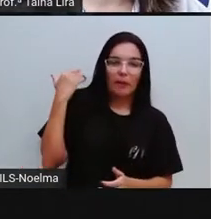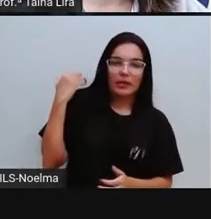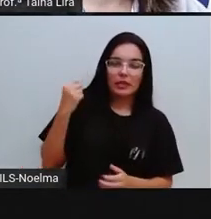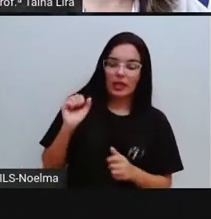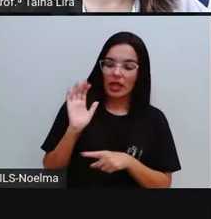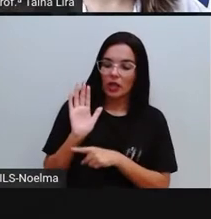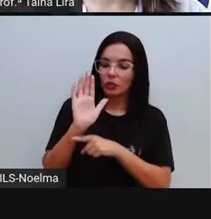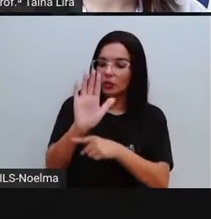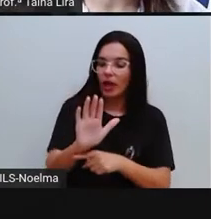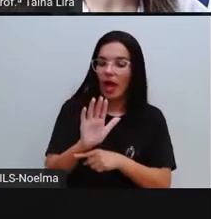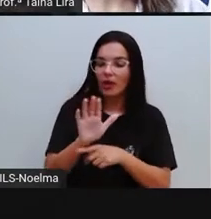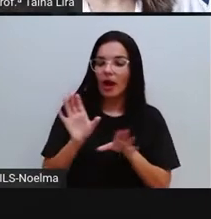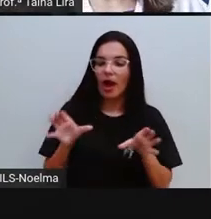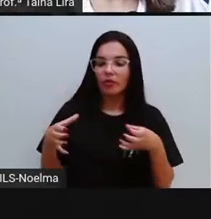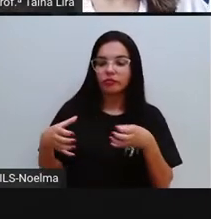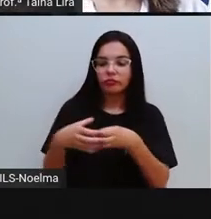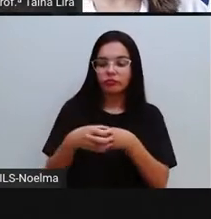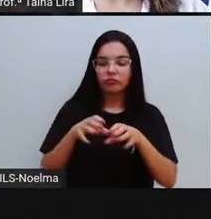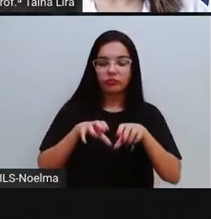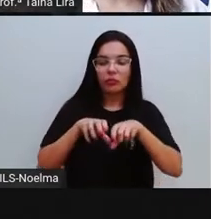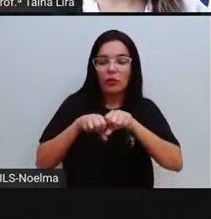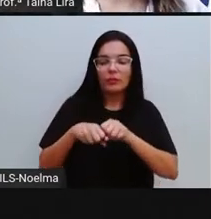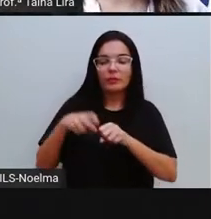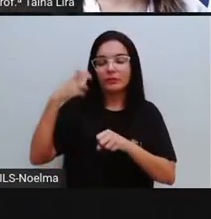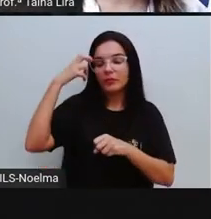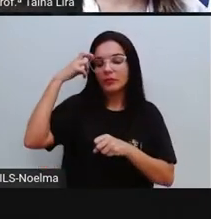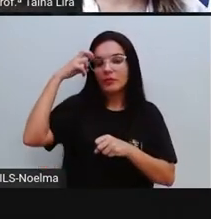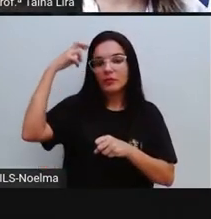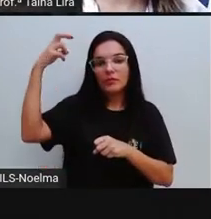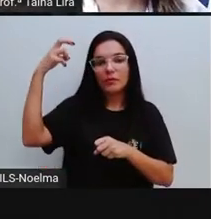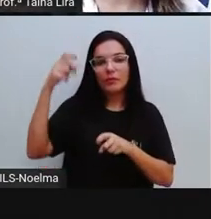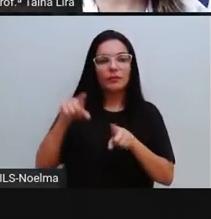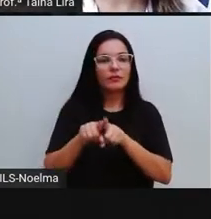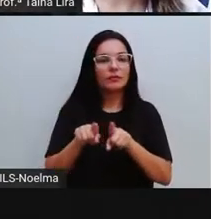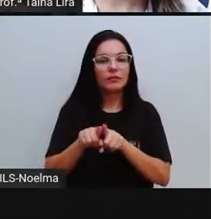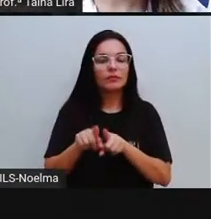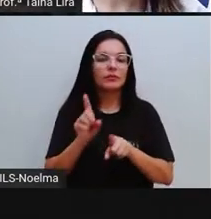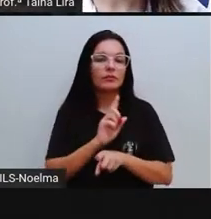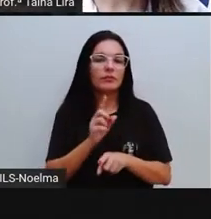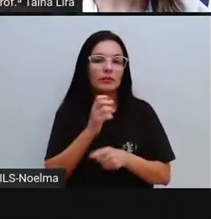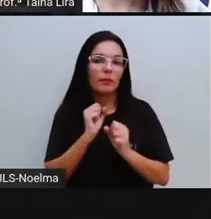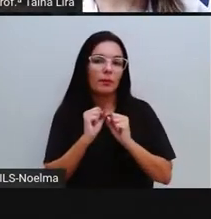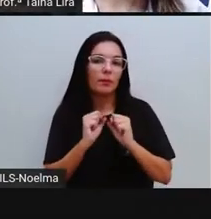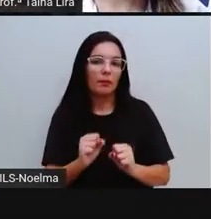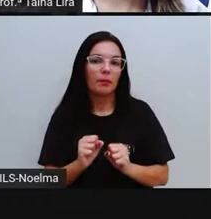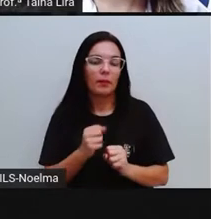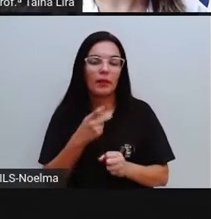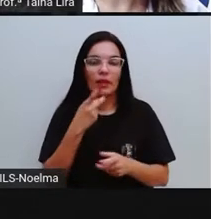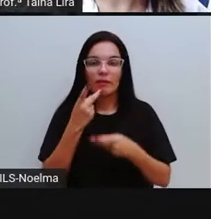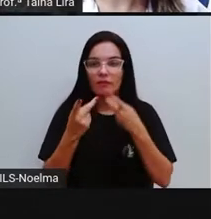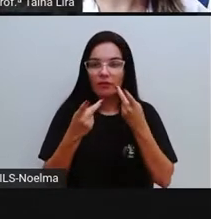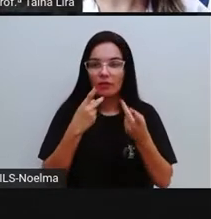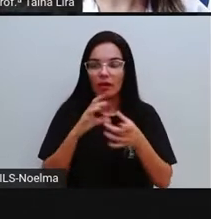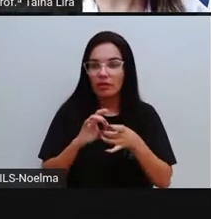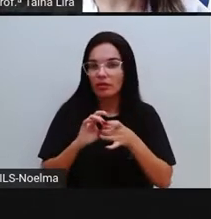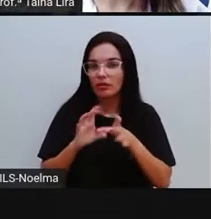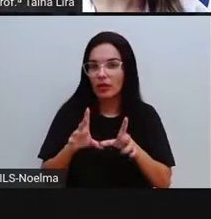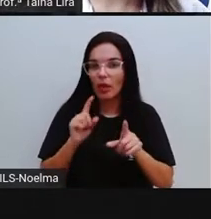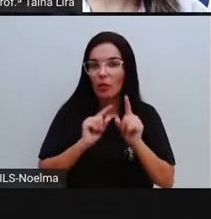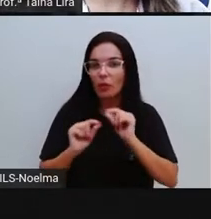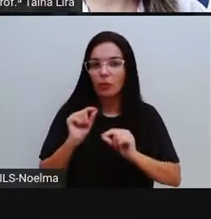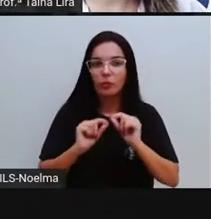a formar aí a nossa cultura. E nós não poderíamos também deixar de falar dos povos que já